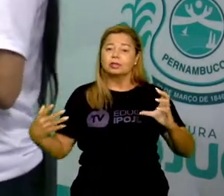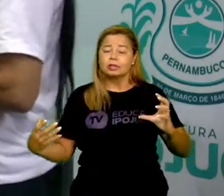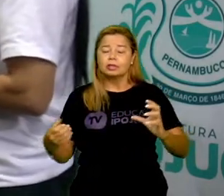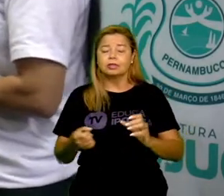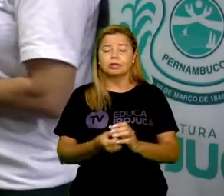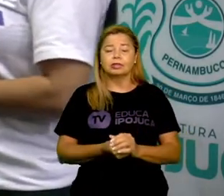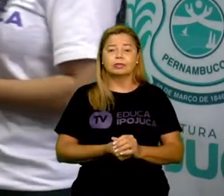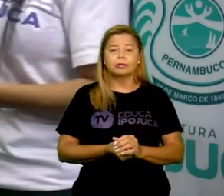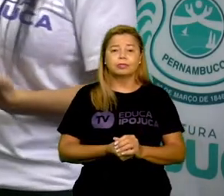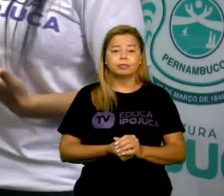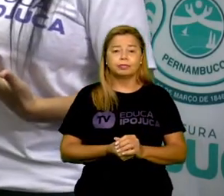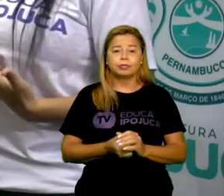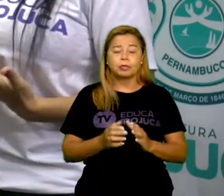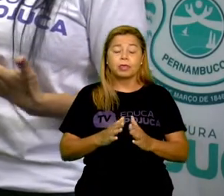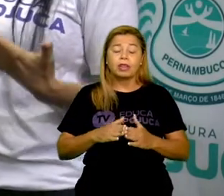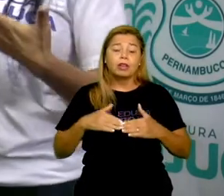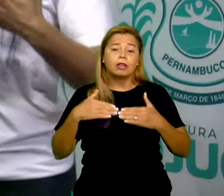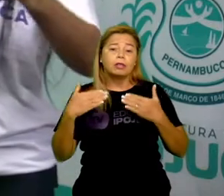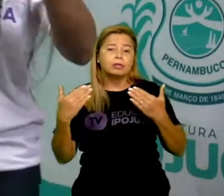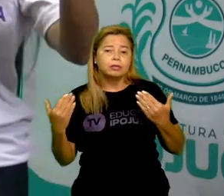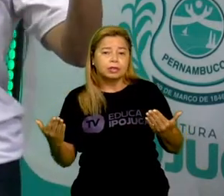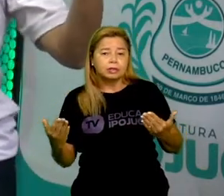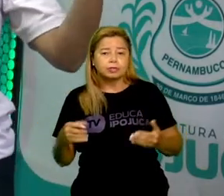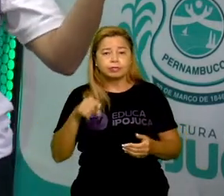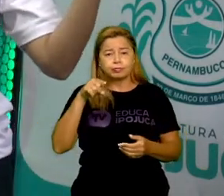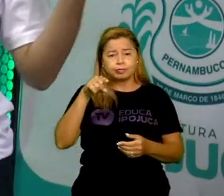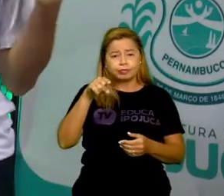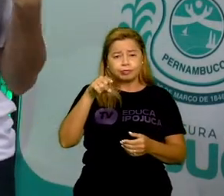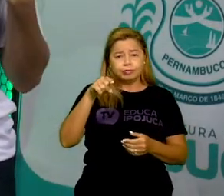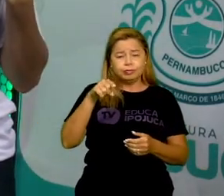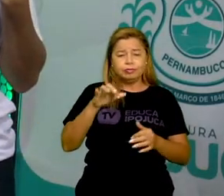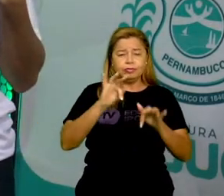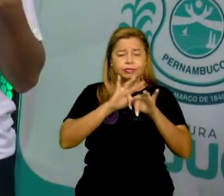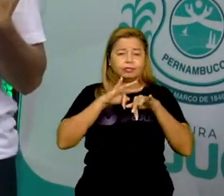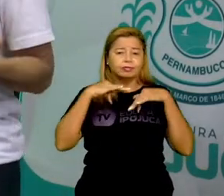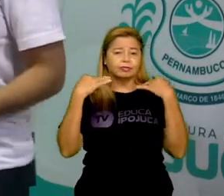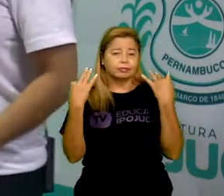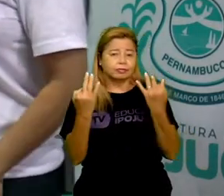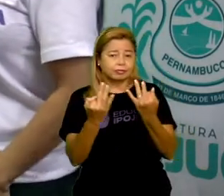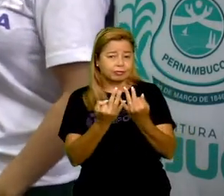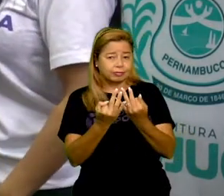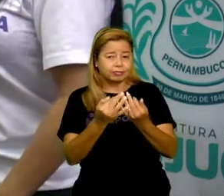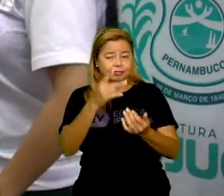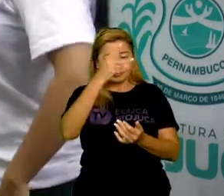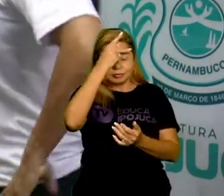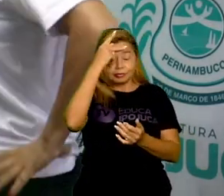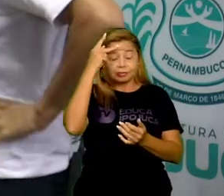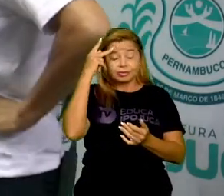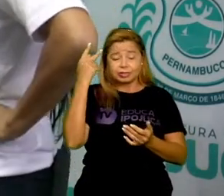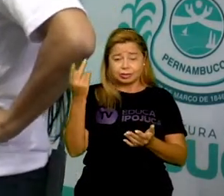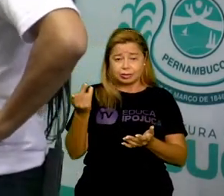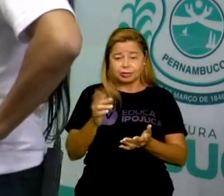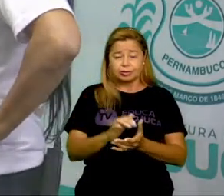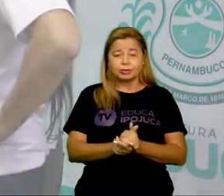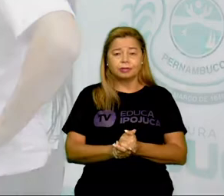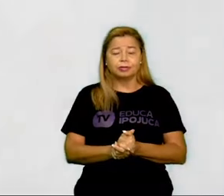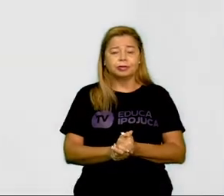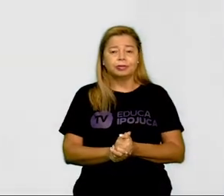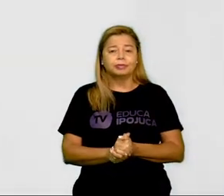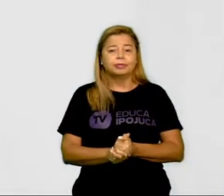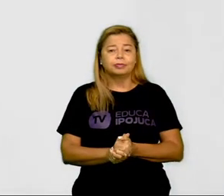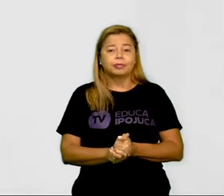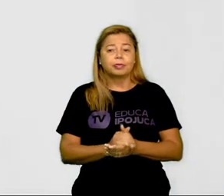Alguma pessoa da sua família, quando você olha assim ao seu redor, a família, vamos ler aqui? Alguma